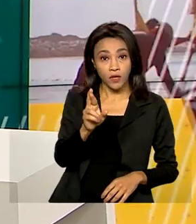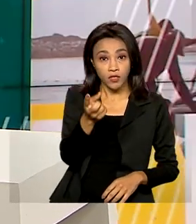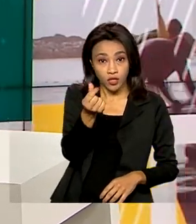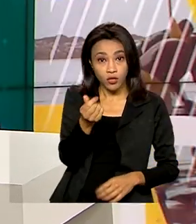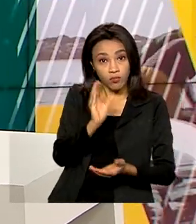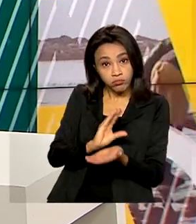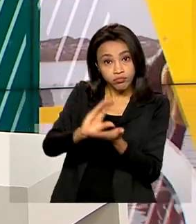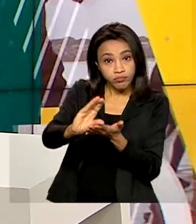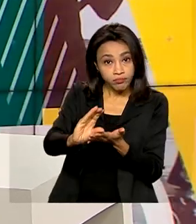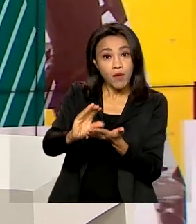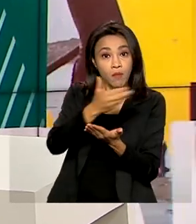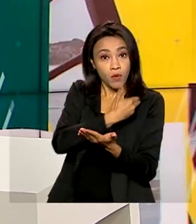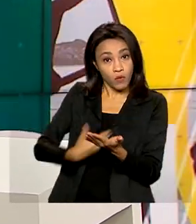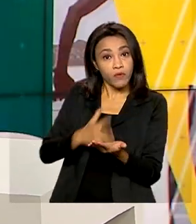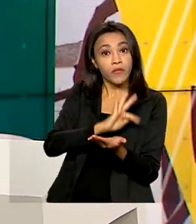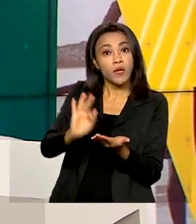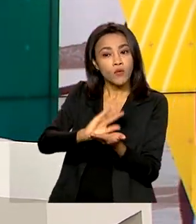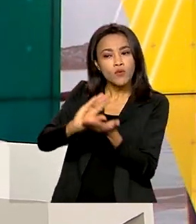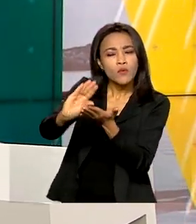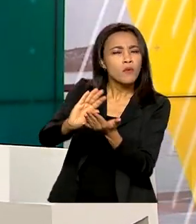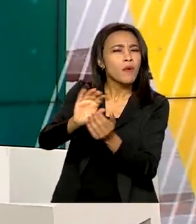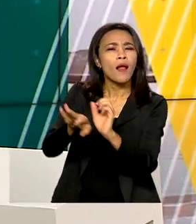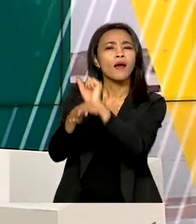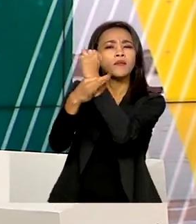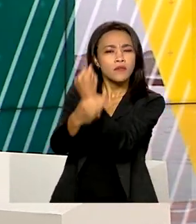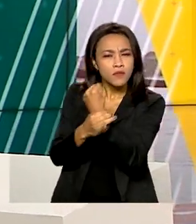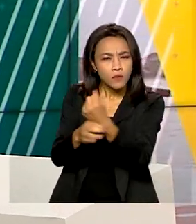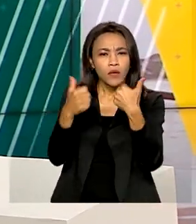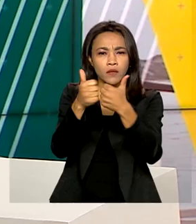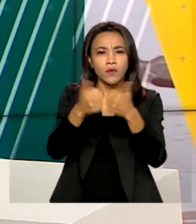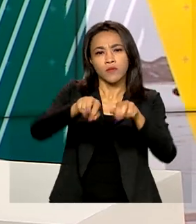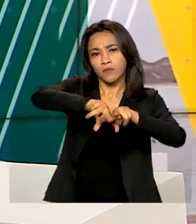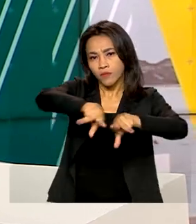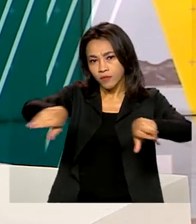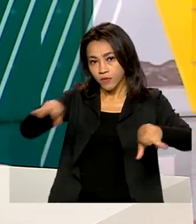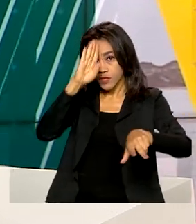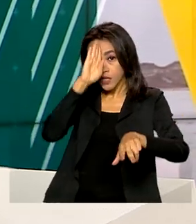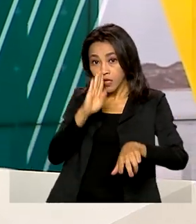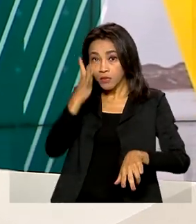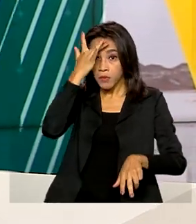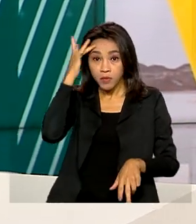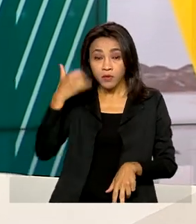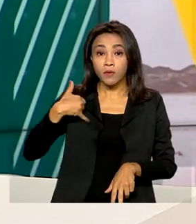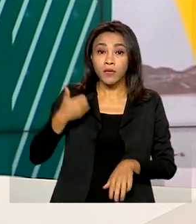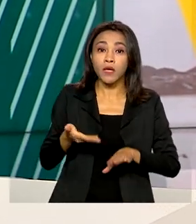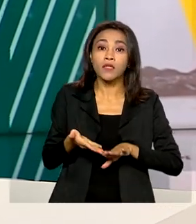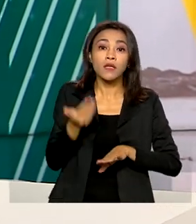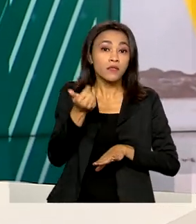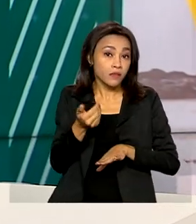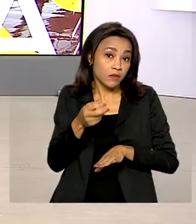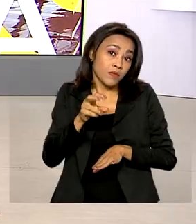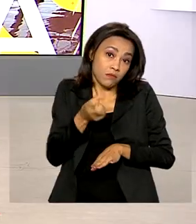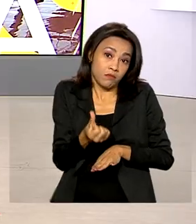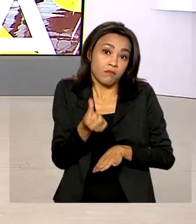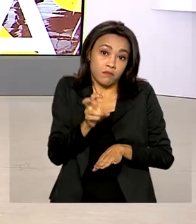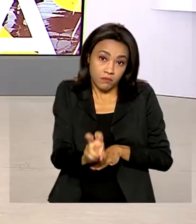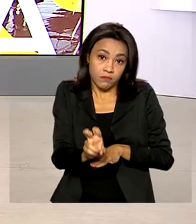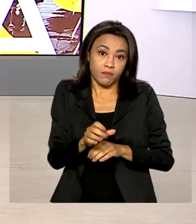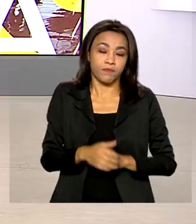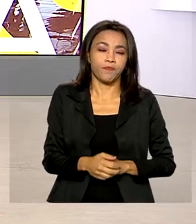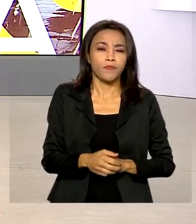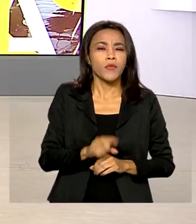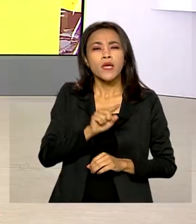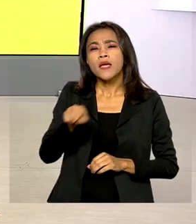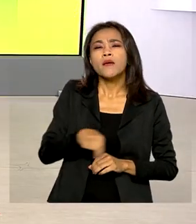investidos pelo governo federal para garantir transporte público de graça para pessoas com 65 anos ou mais. A